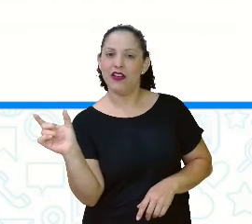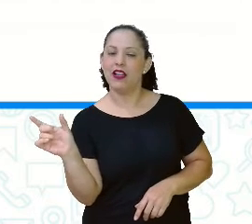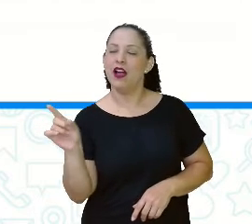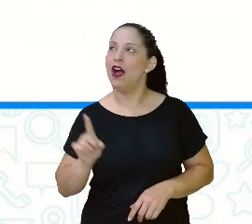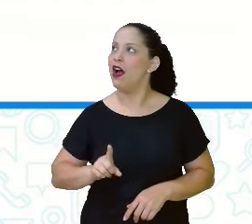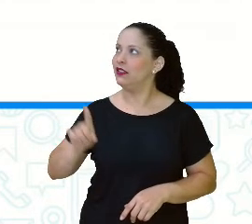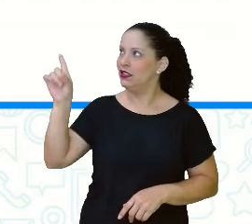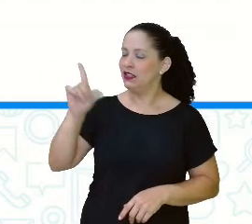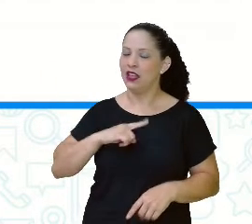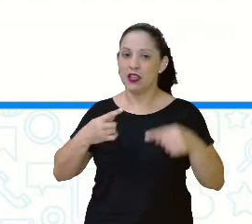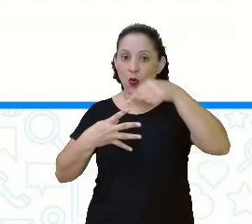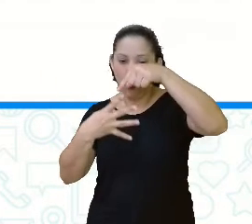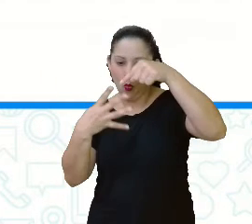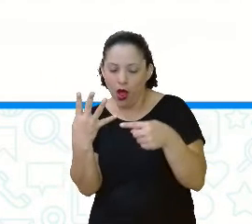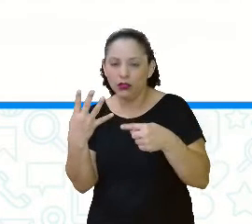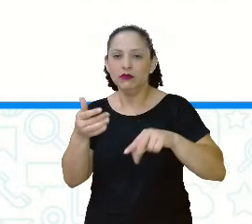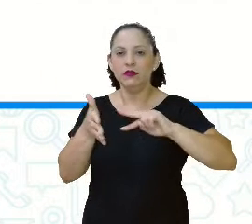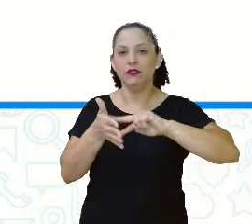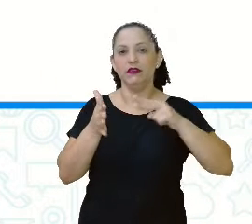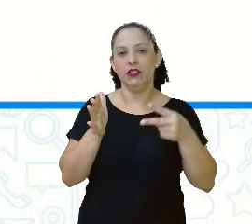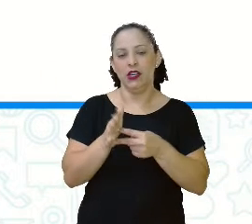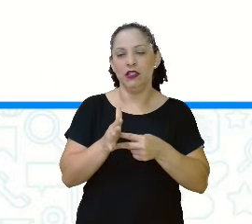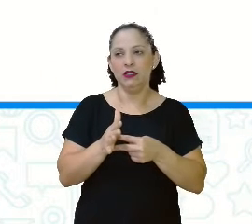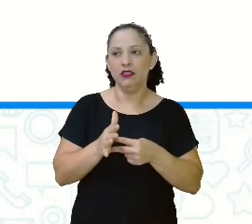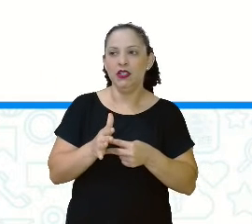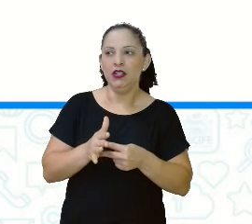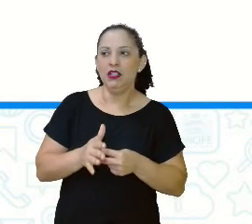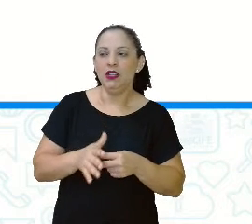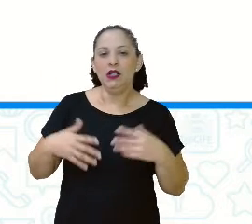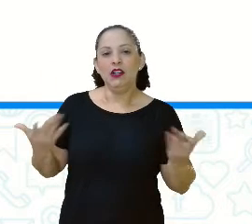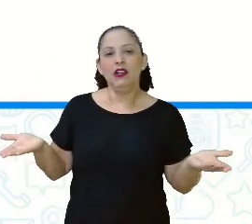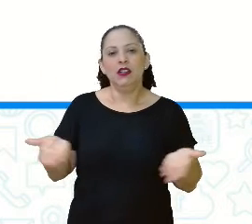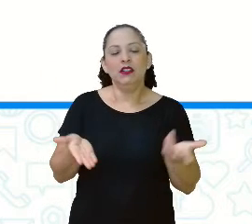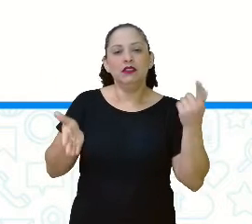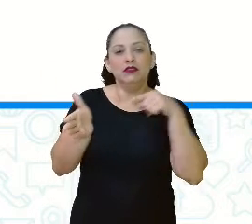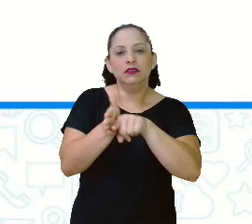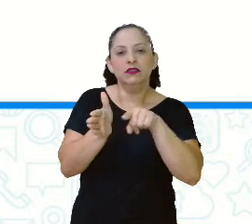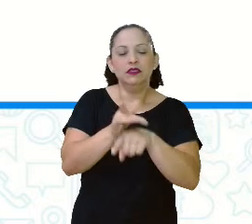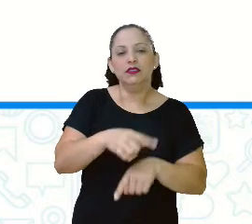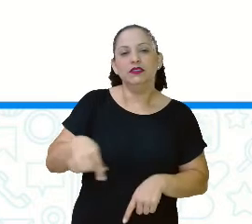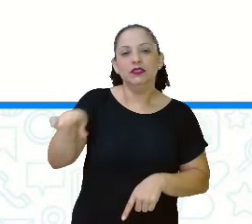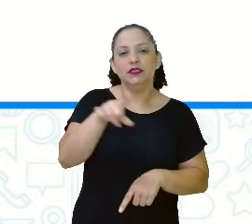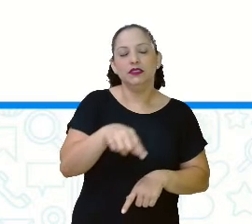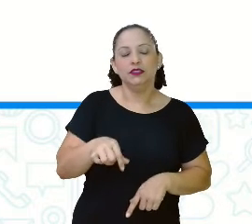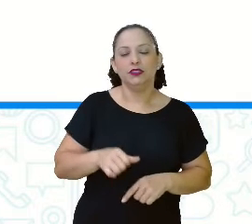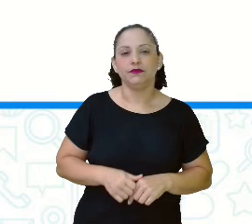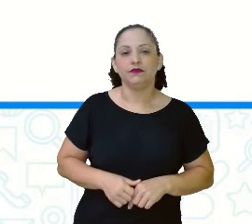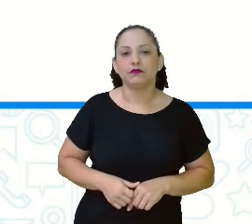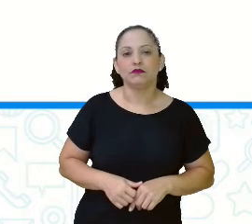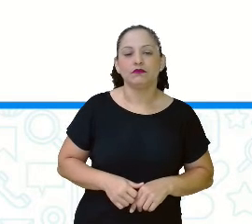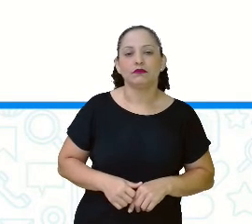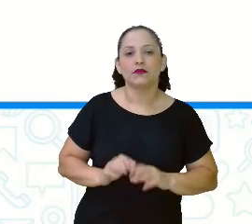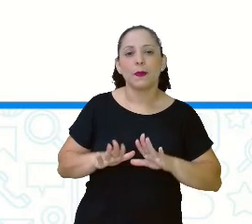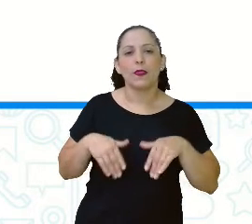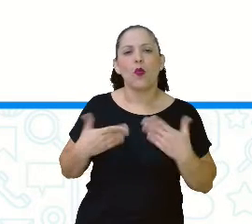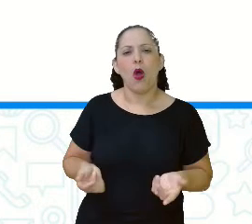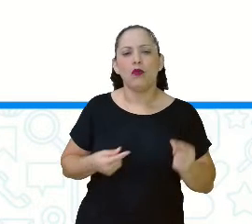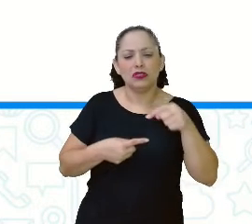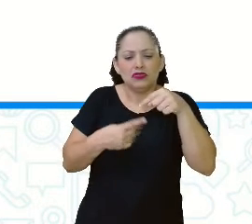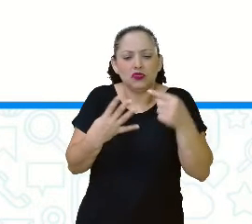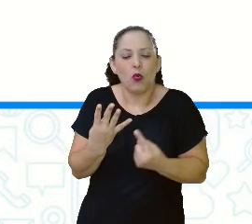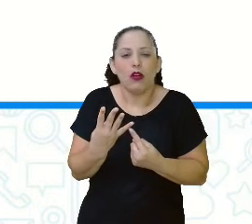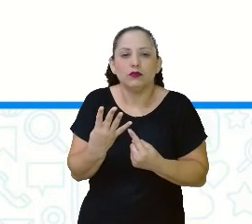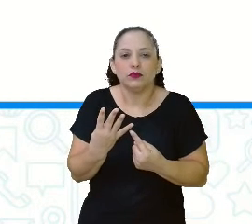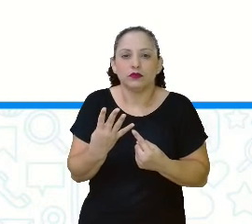só aí quatro significados. Aí eu faço uma pergunta para vocês. Qual desses quatro